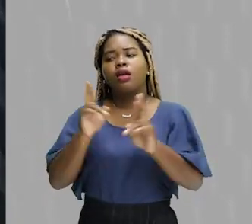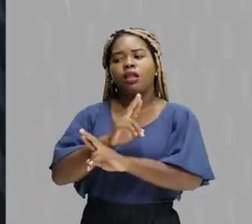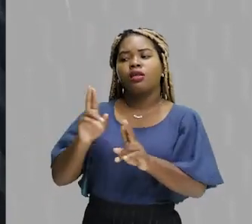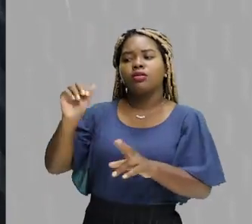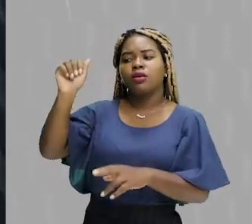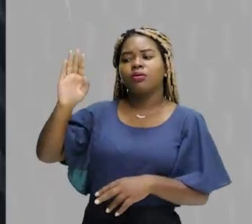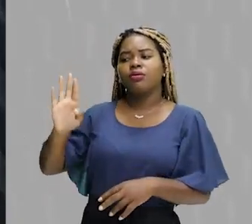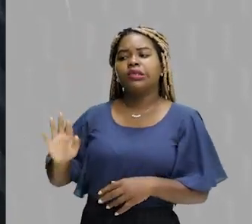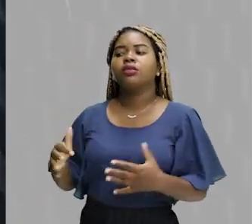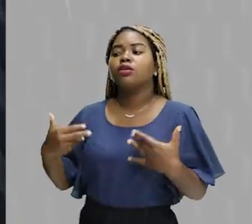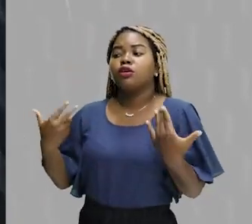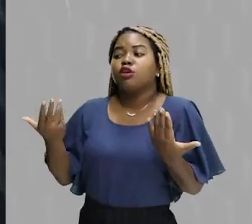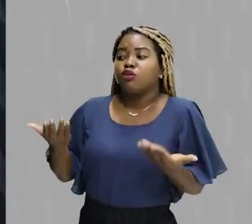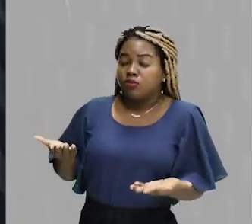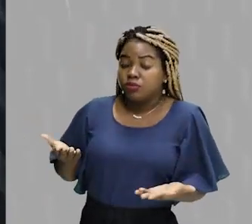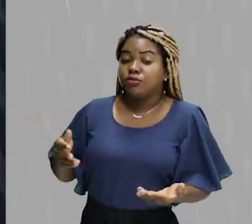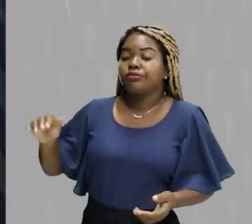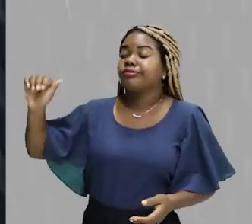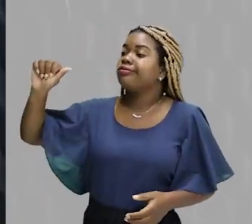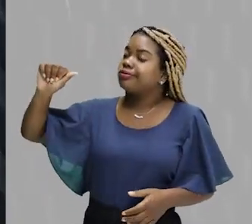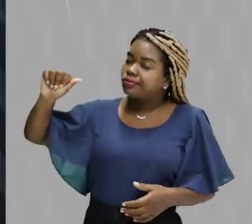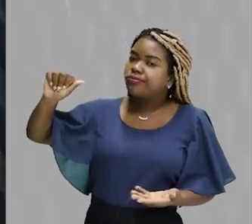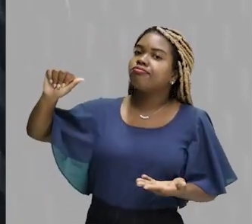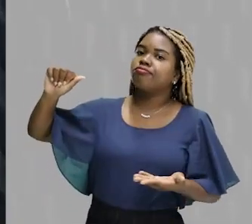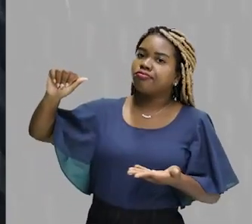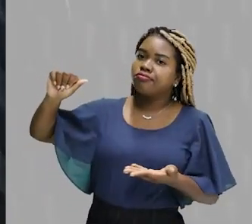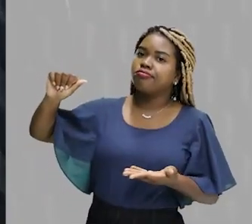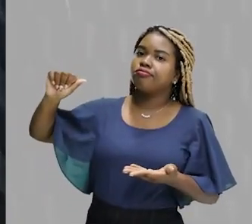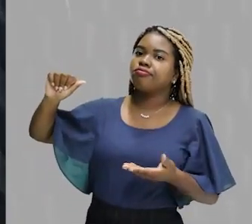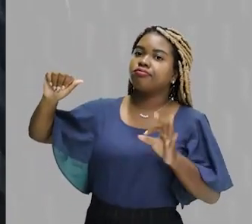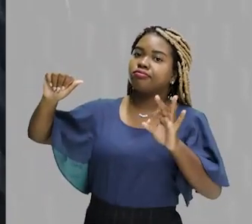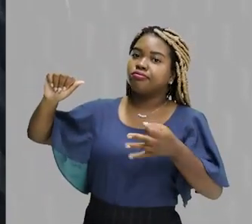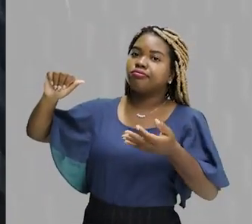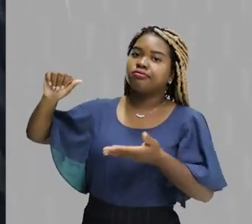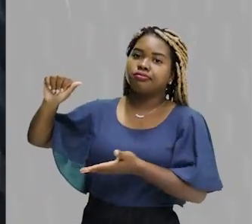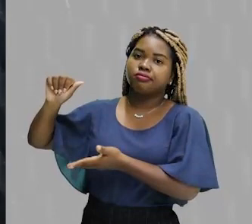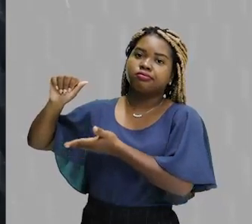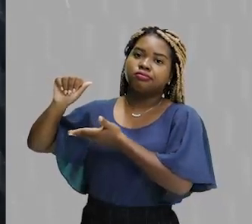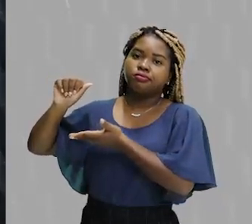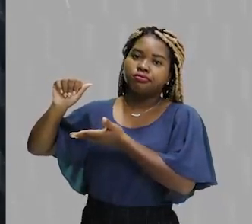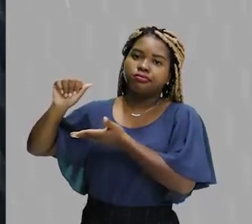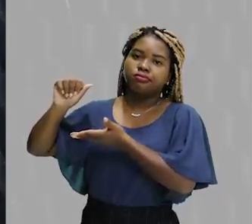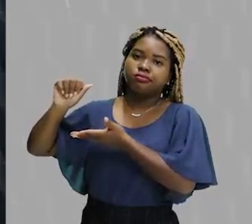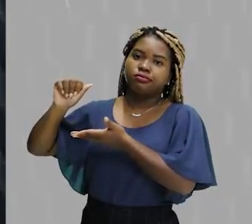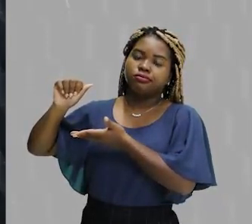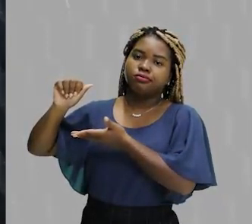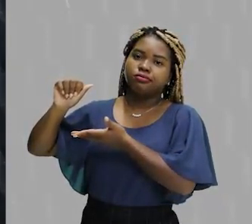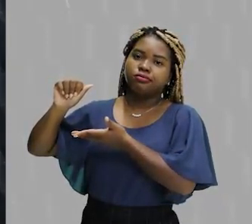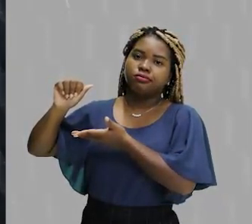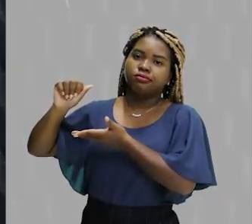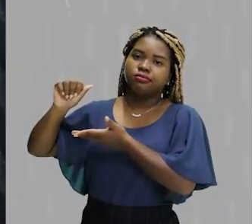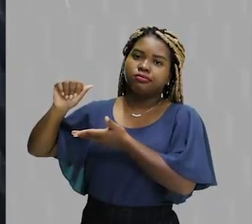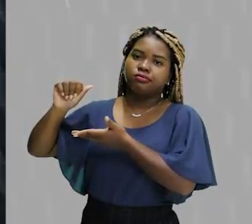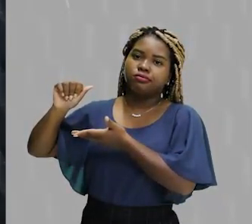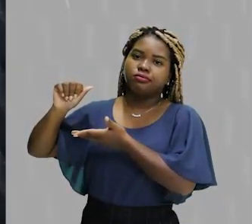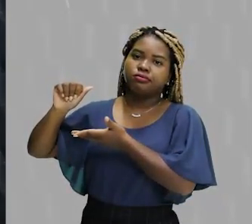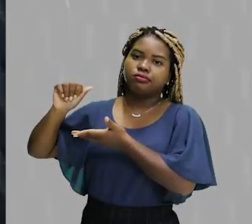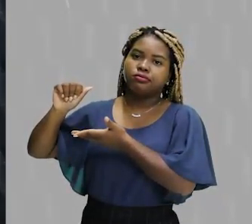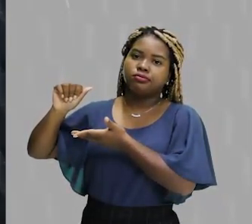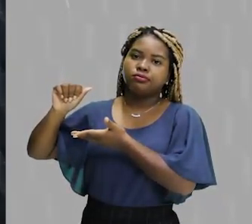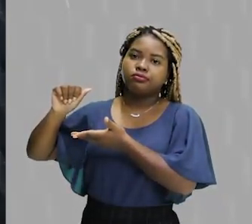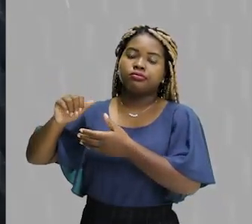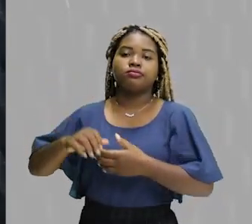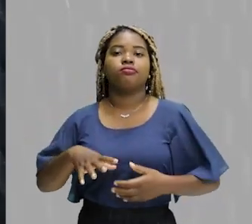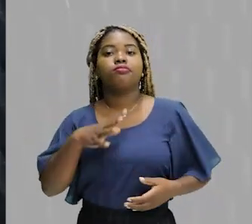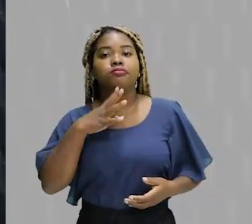vai perceber que a letra A que traz o uso da palavra estética em filosofia é, lá do mundo em que